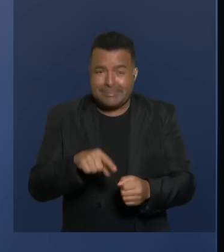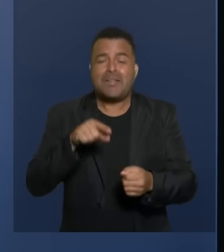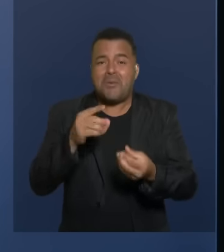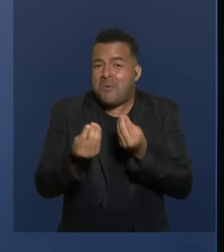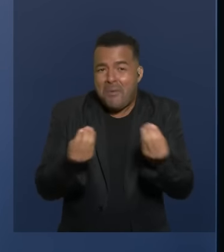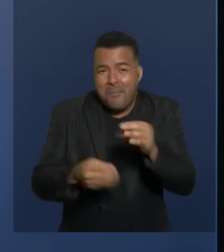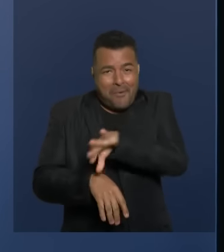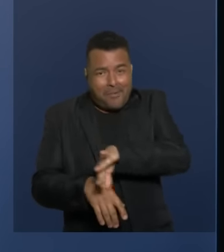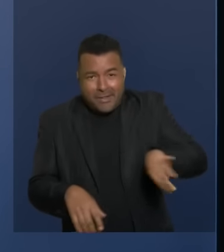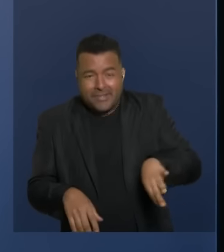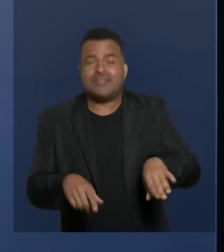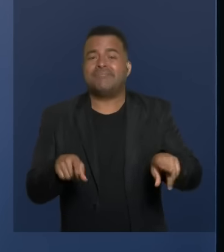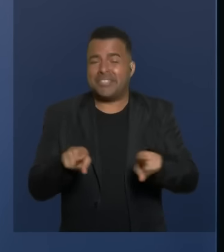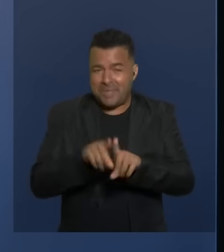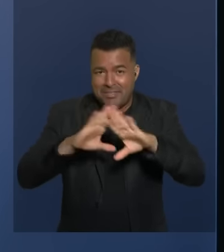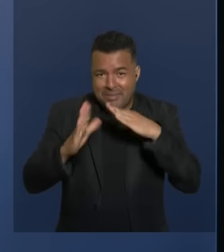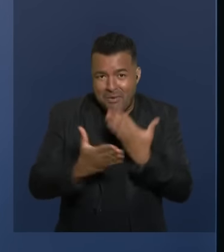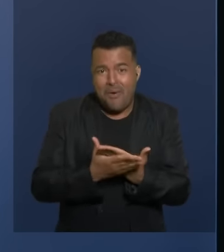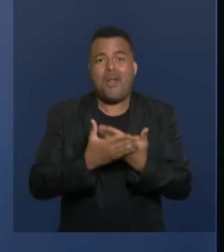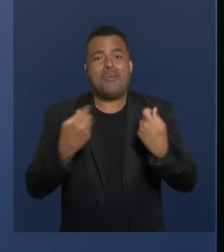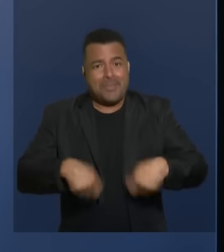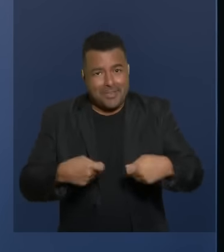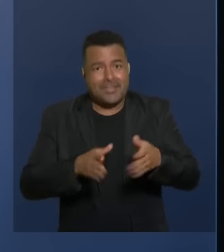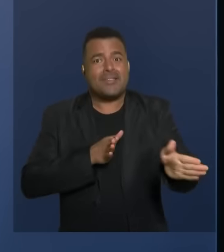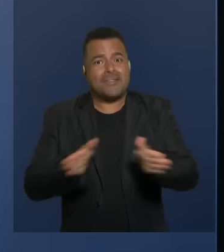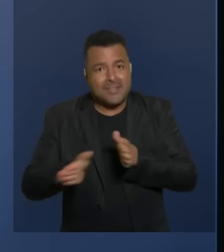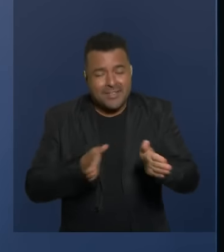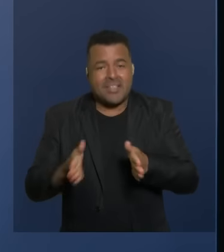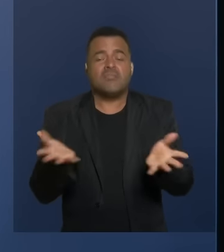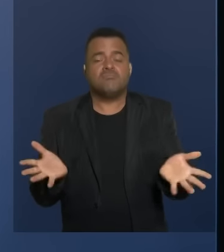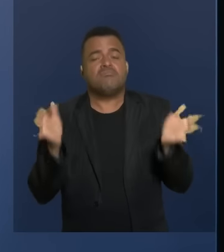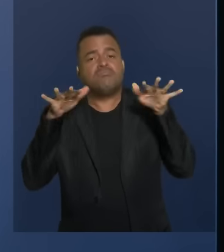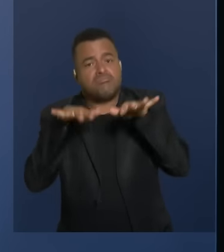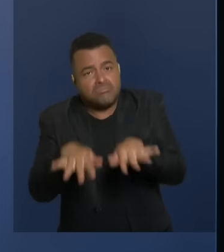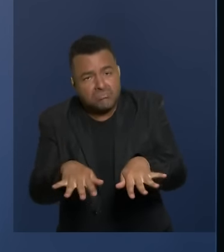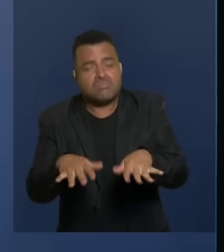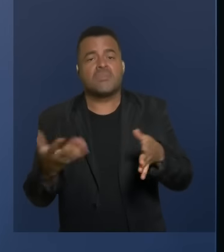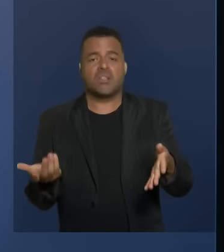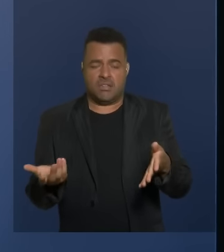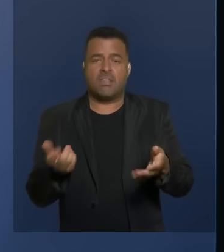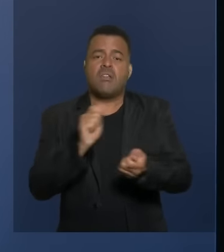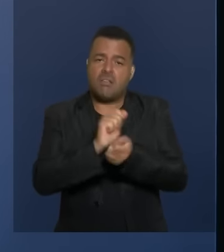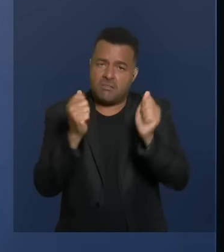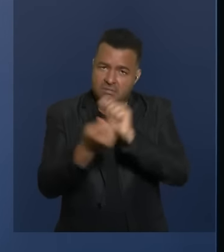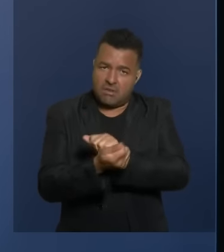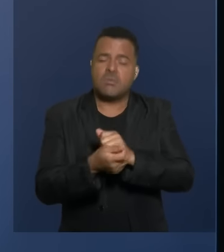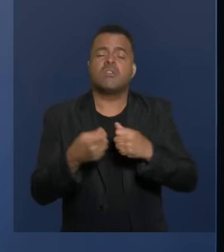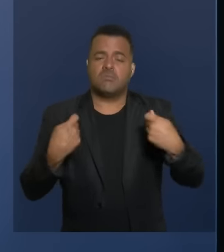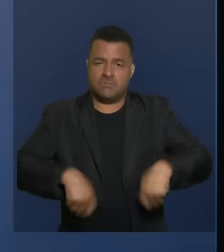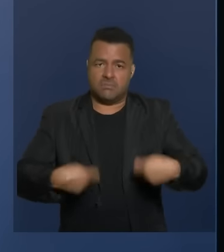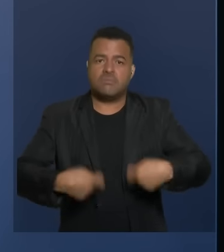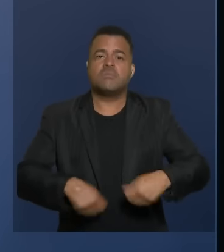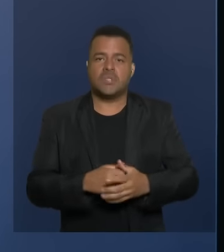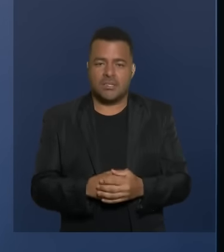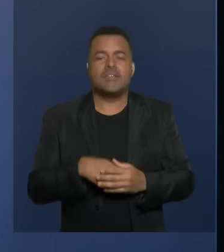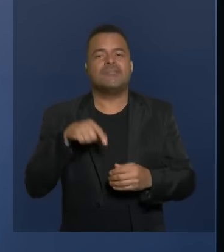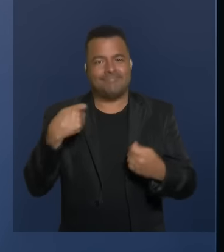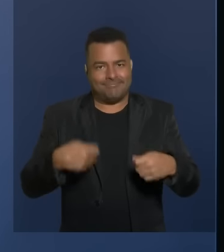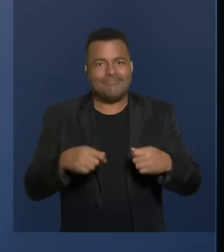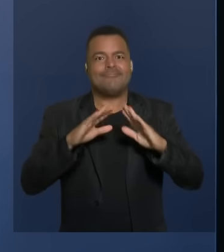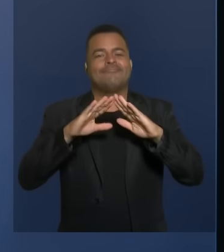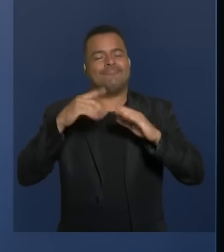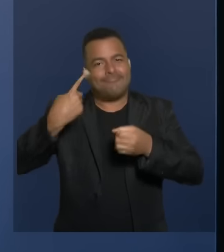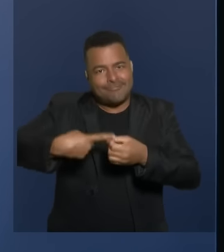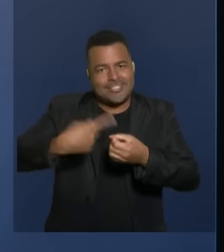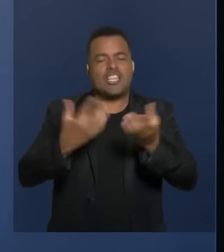é preciso que sejam adaptadas para todas as crianças. Temos que construir, sim, uma cidade inclusiva na